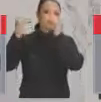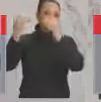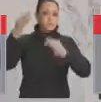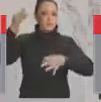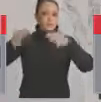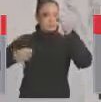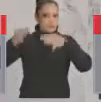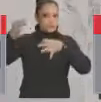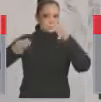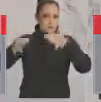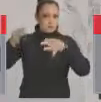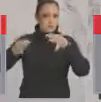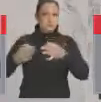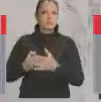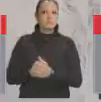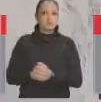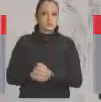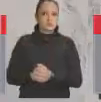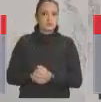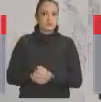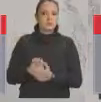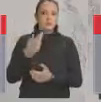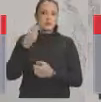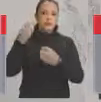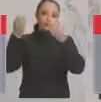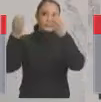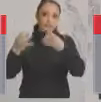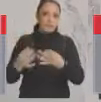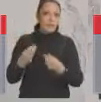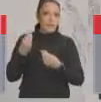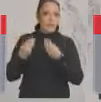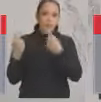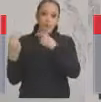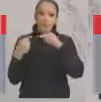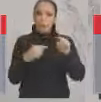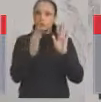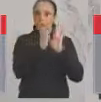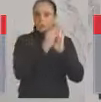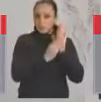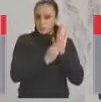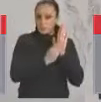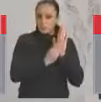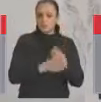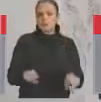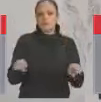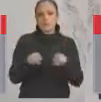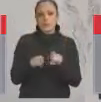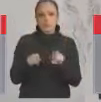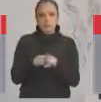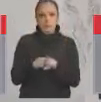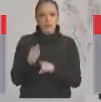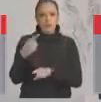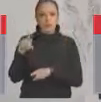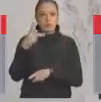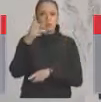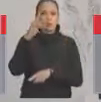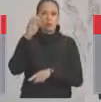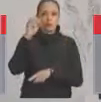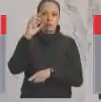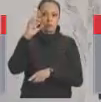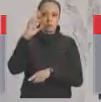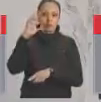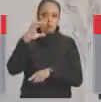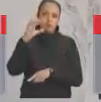um parecer contra essa proposta. E também a Procuradoria Geral da República, que soltou o outro